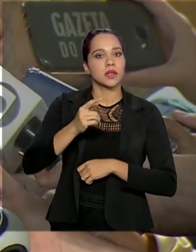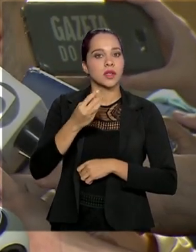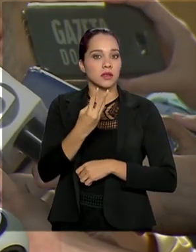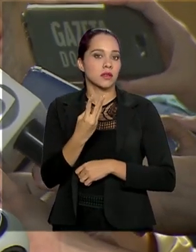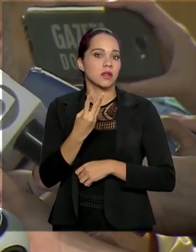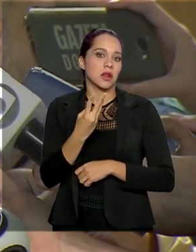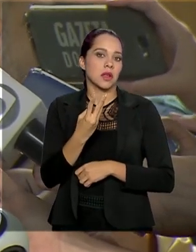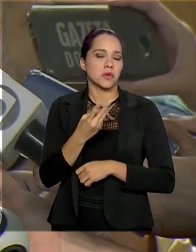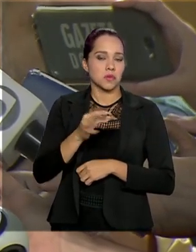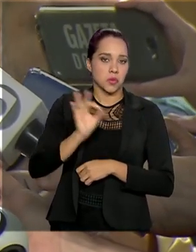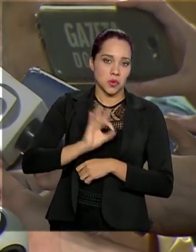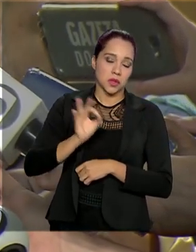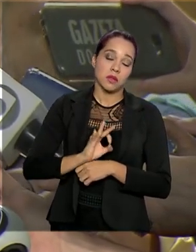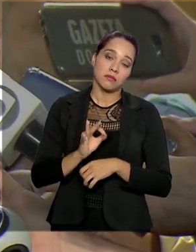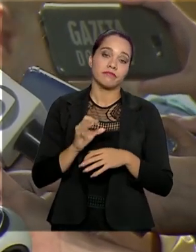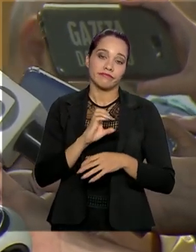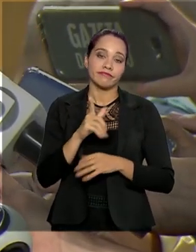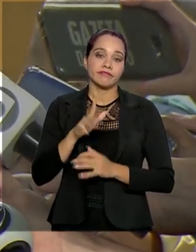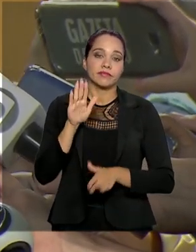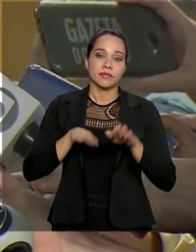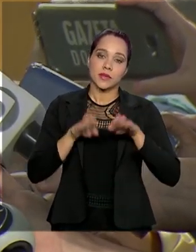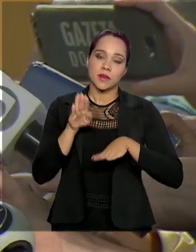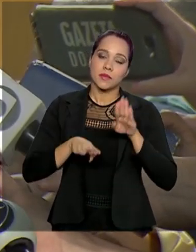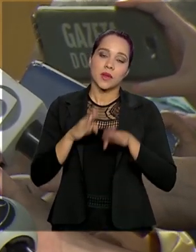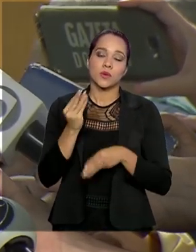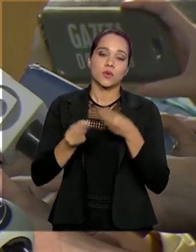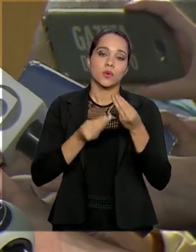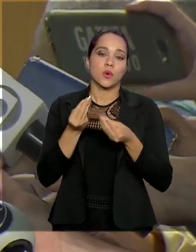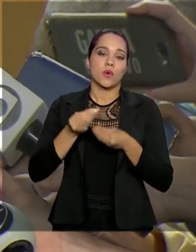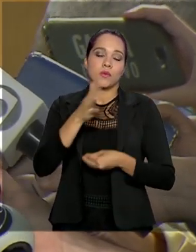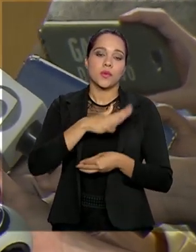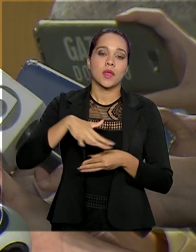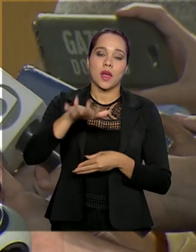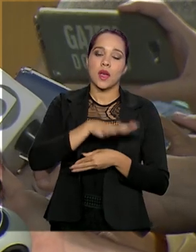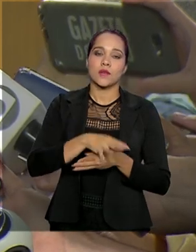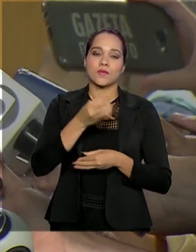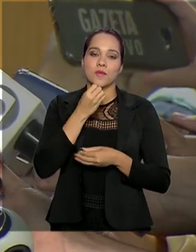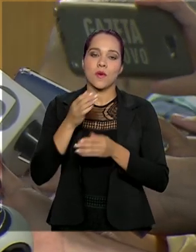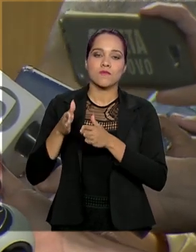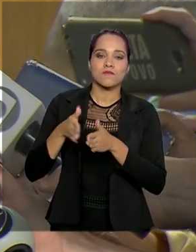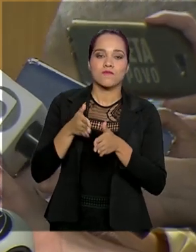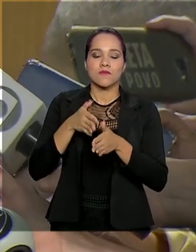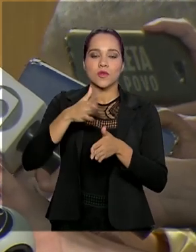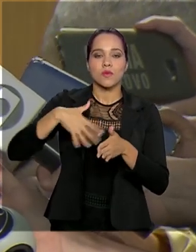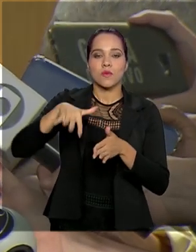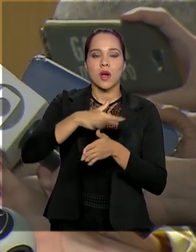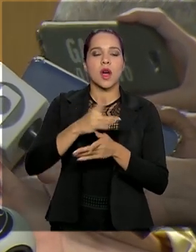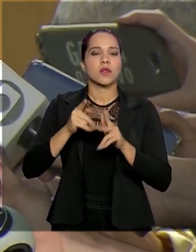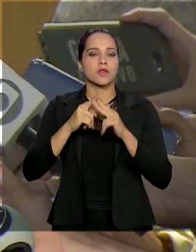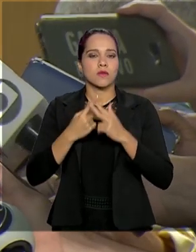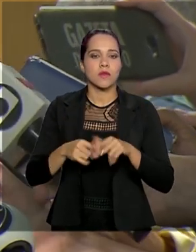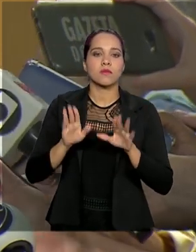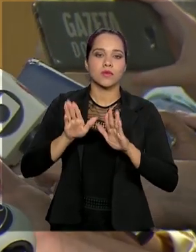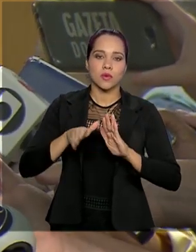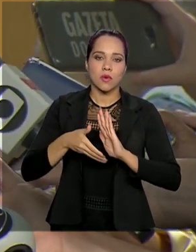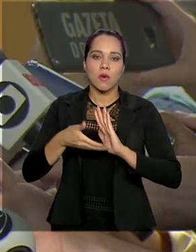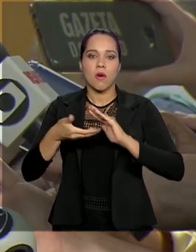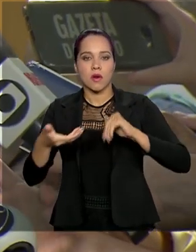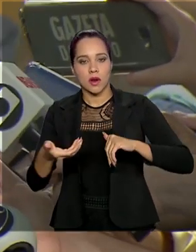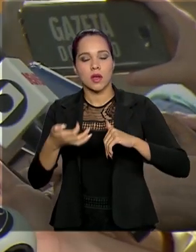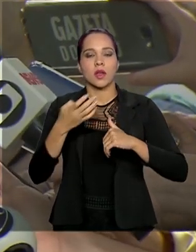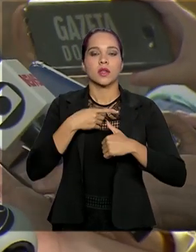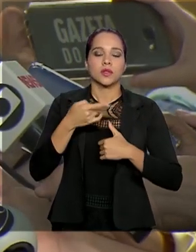3%, que é claro que depende do bom encaminhamento de uma série de reformas no Congresso, da atração de